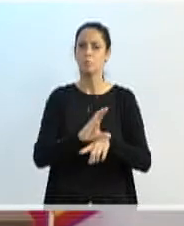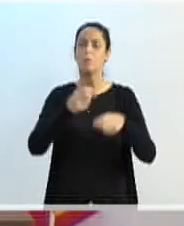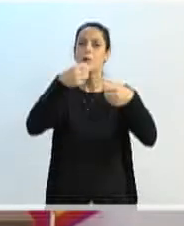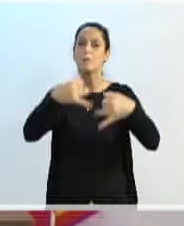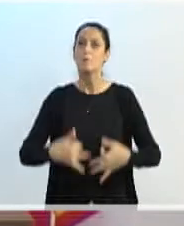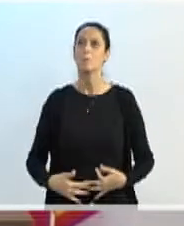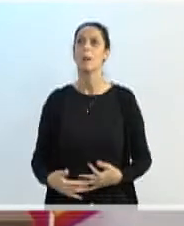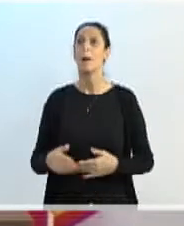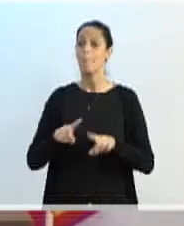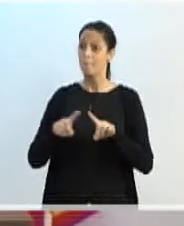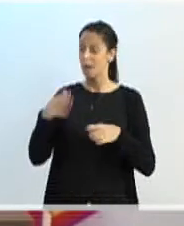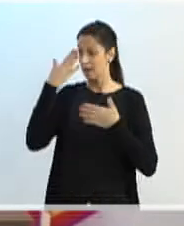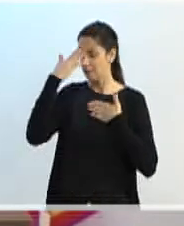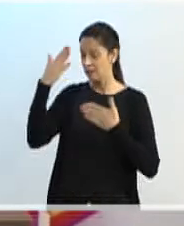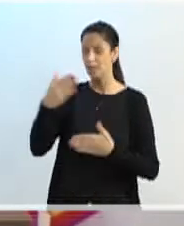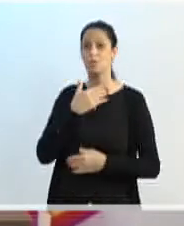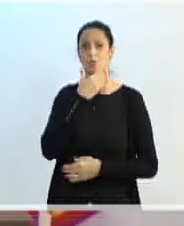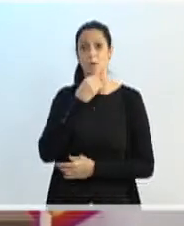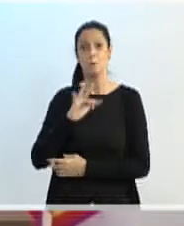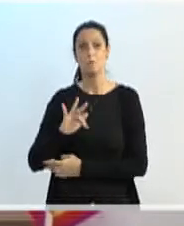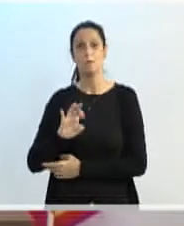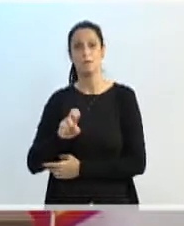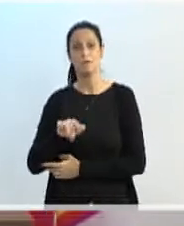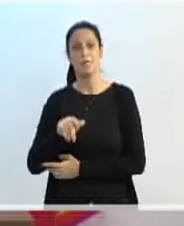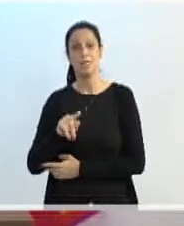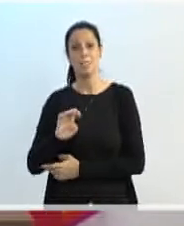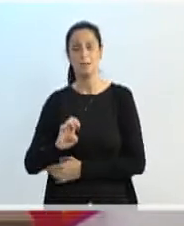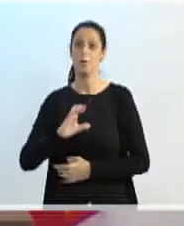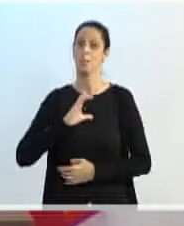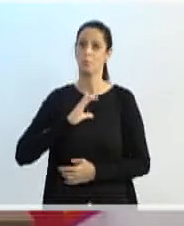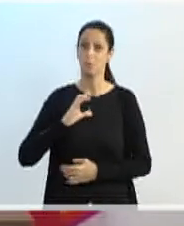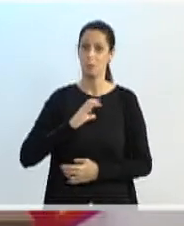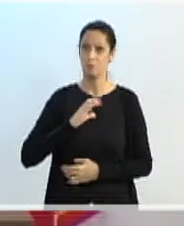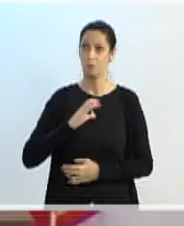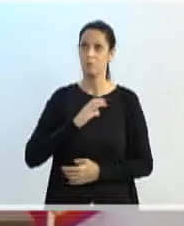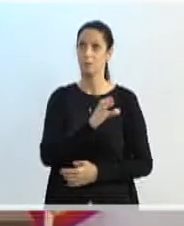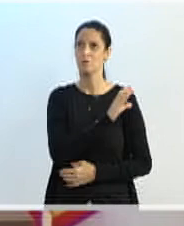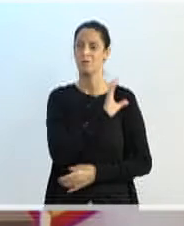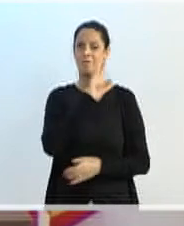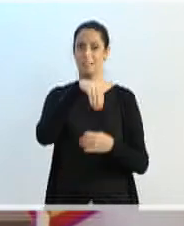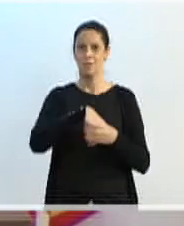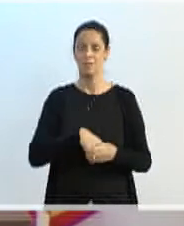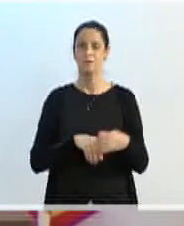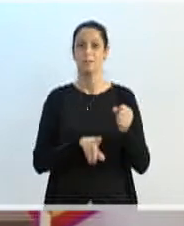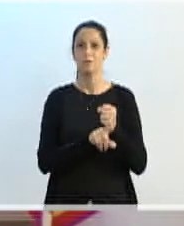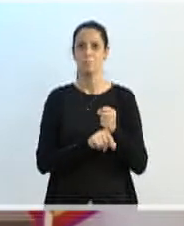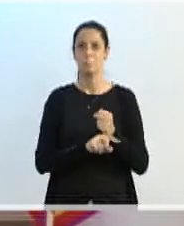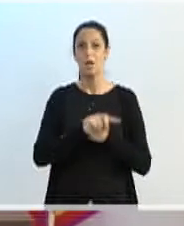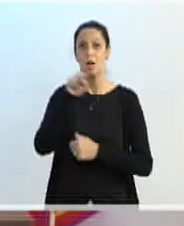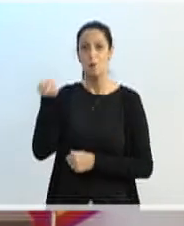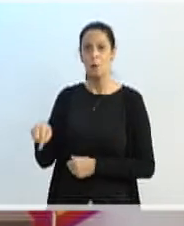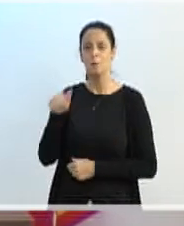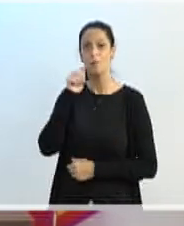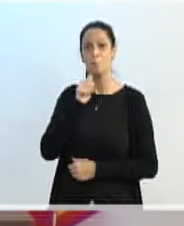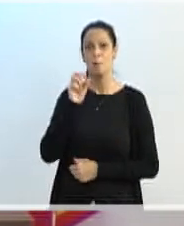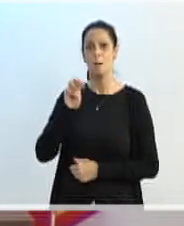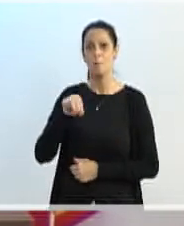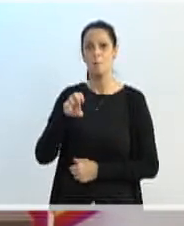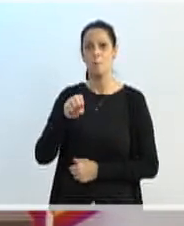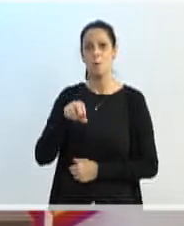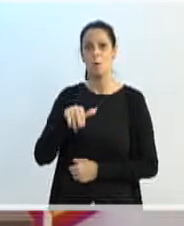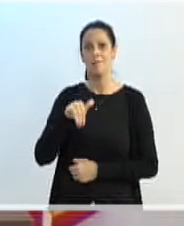De qualquer forma, agradeço ao Felipe, que é o coordenador do CI na CEMED, e a Mônica, que participaram desse vídeo, e a TV